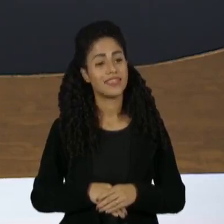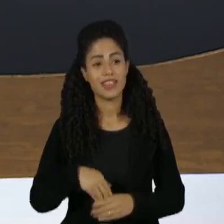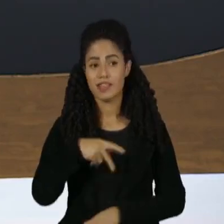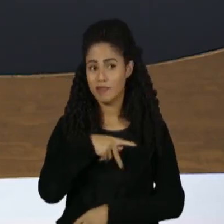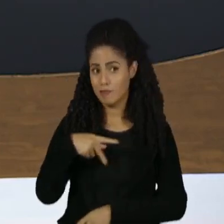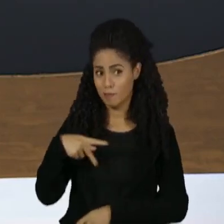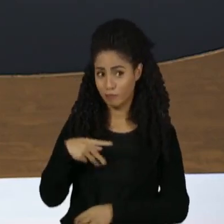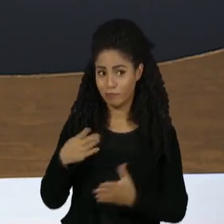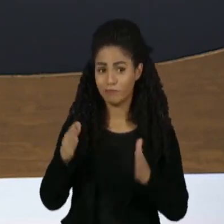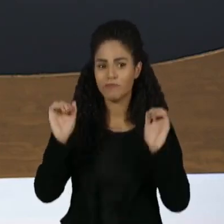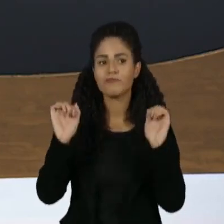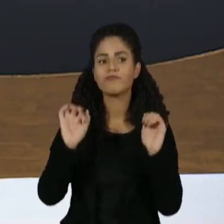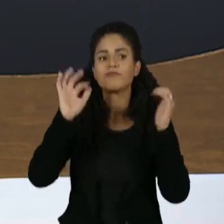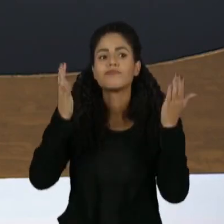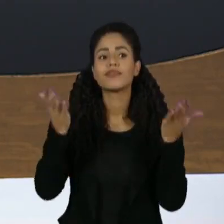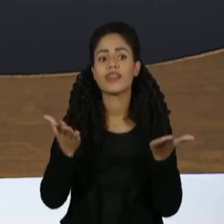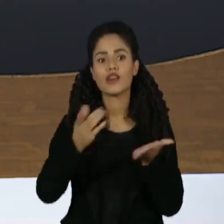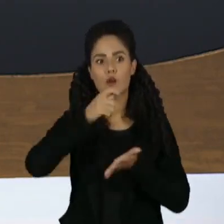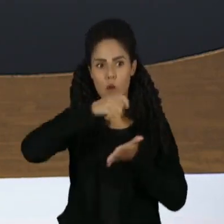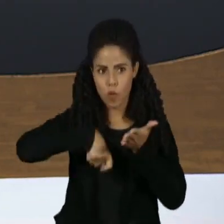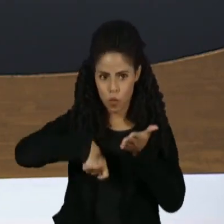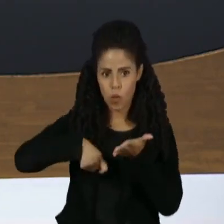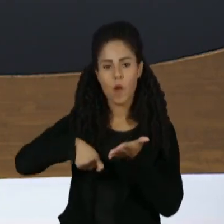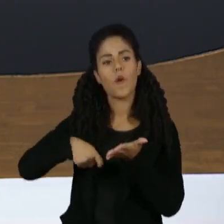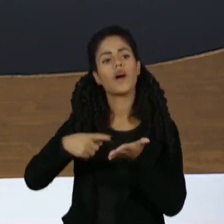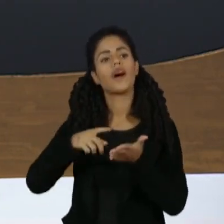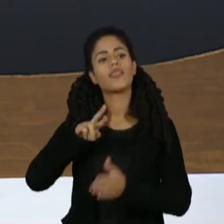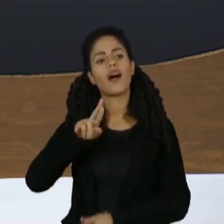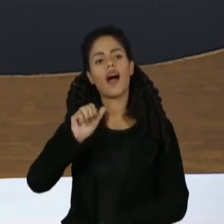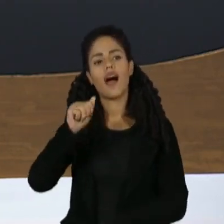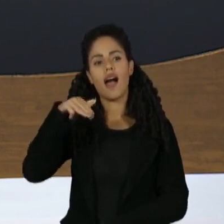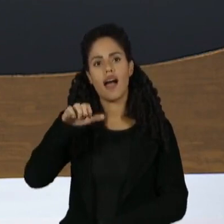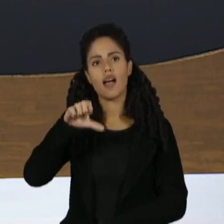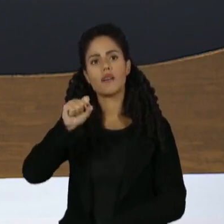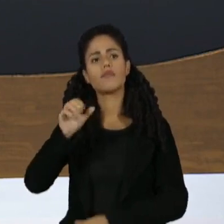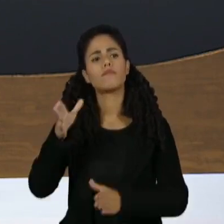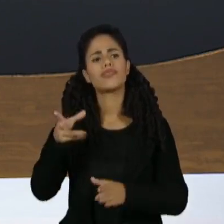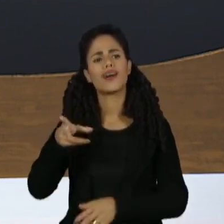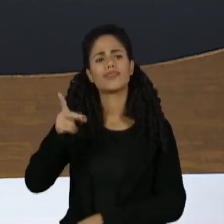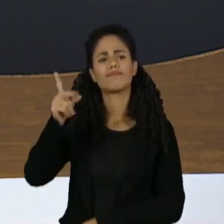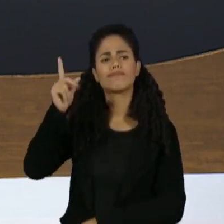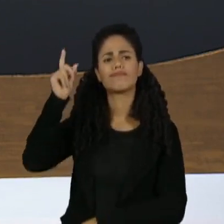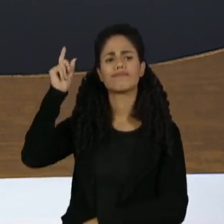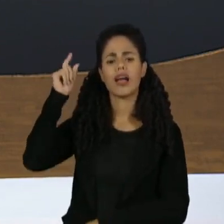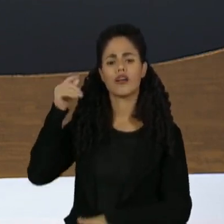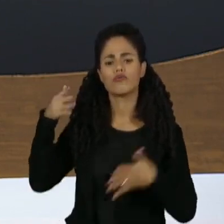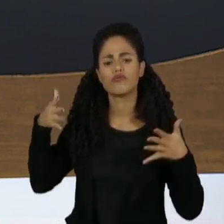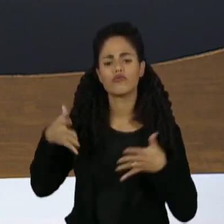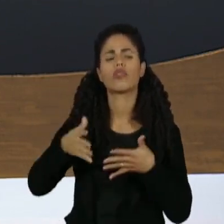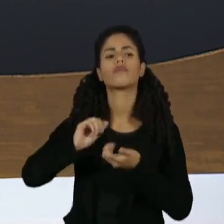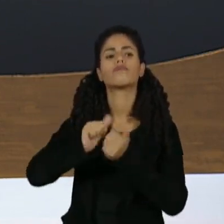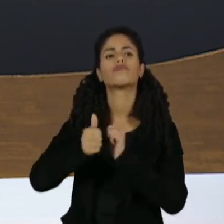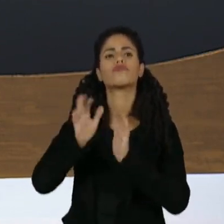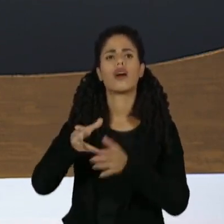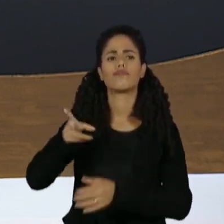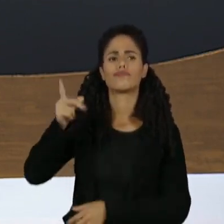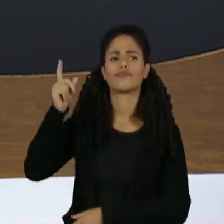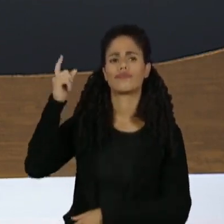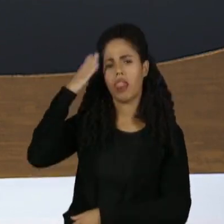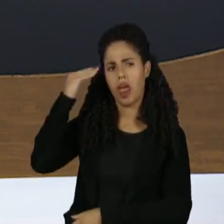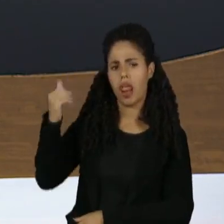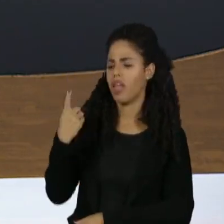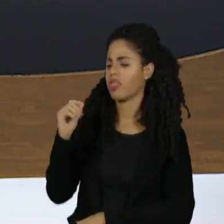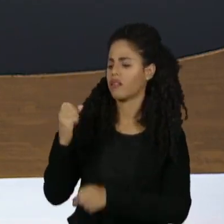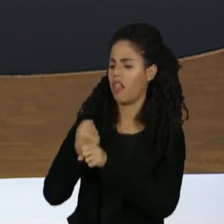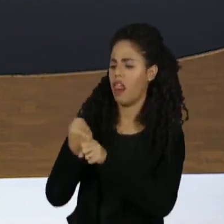Presidente, foi muito festejada a contratação do Rames Rodrigues, mas ele é um jogador veterano, já teve o seu auge, o auge foi há quase